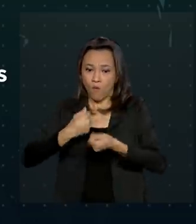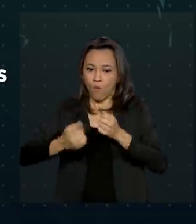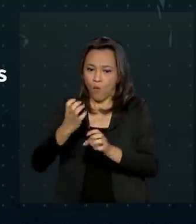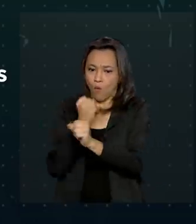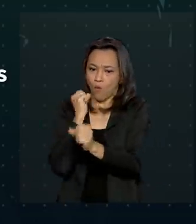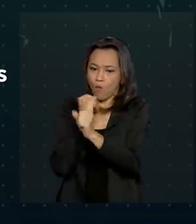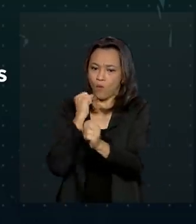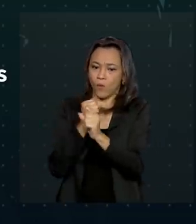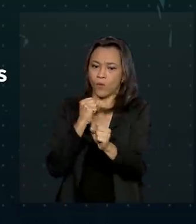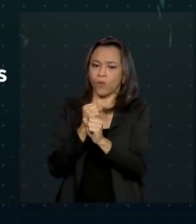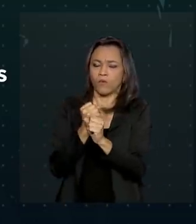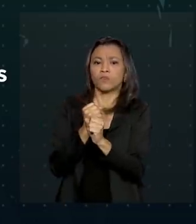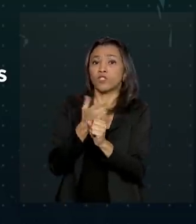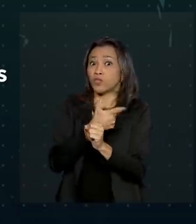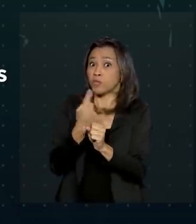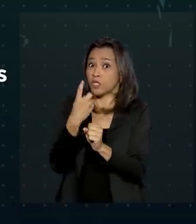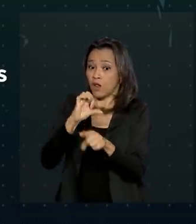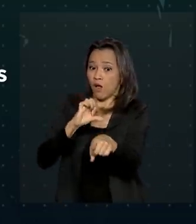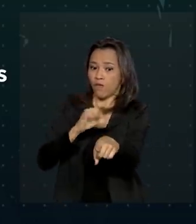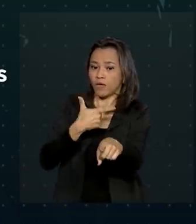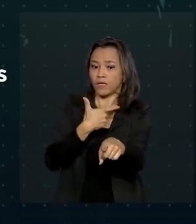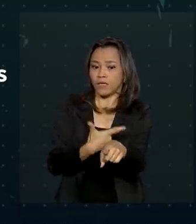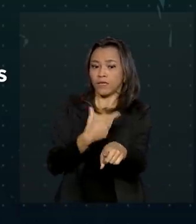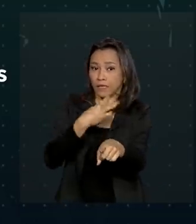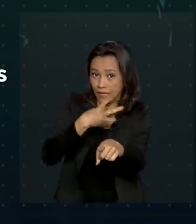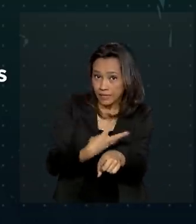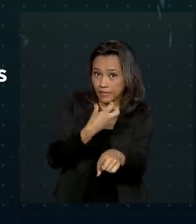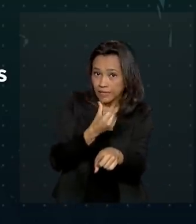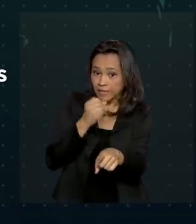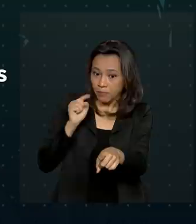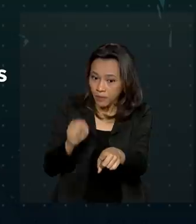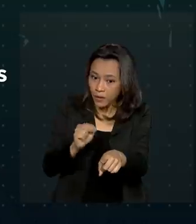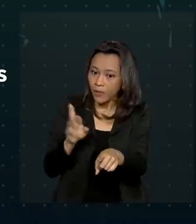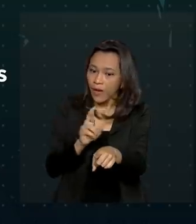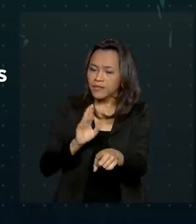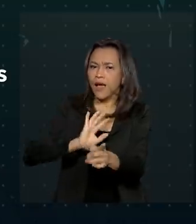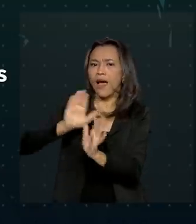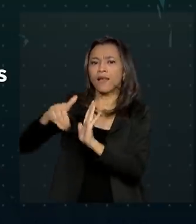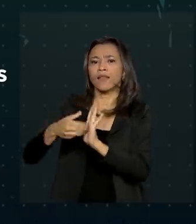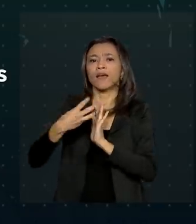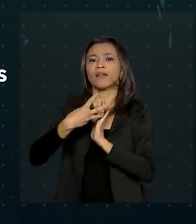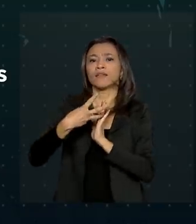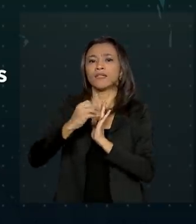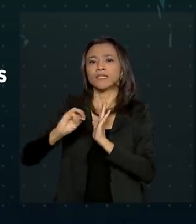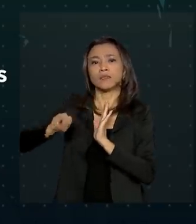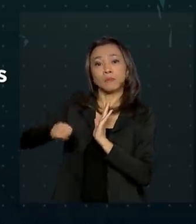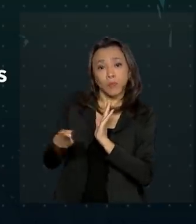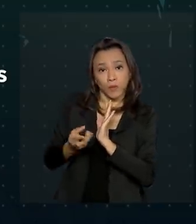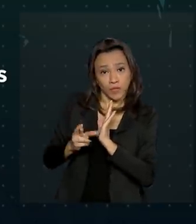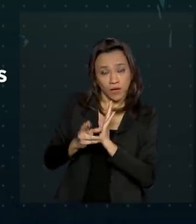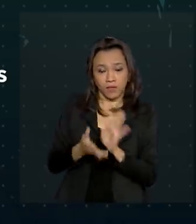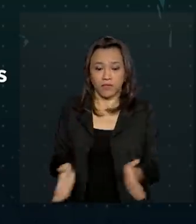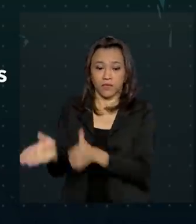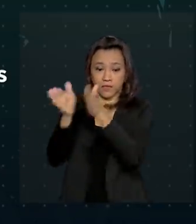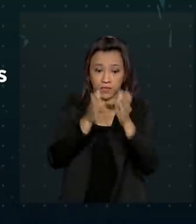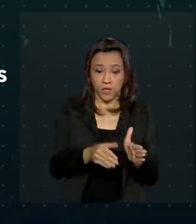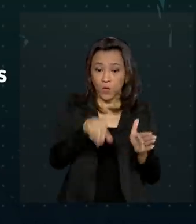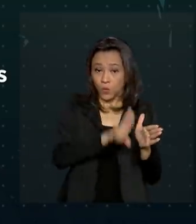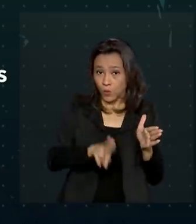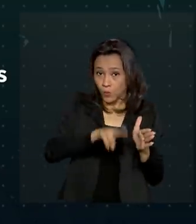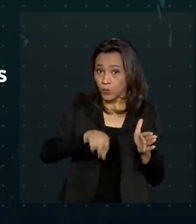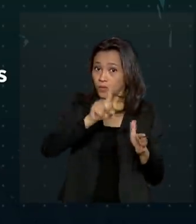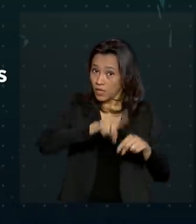entre R$ 360 mil e R$ 300 milhões. A utilização dos